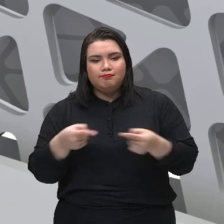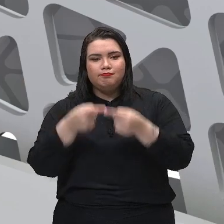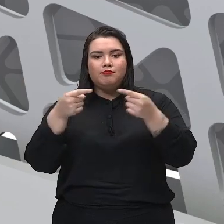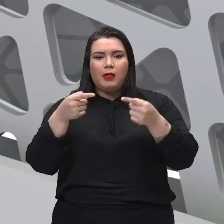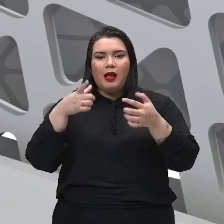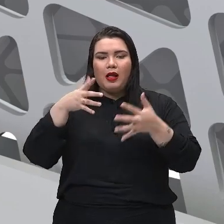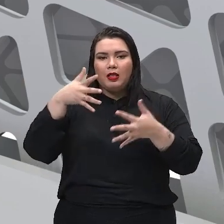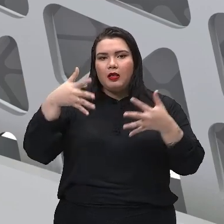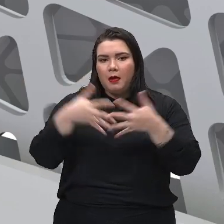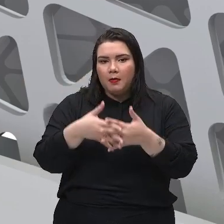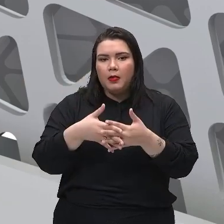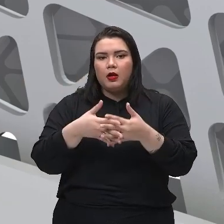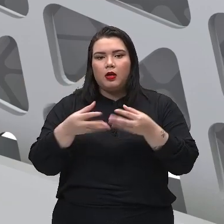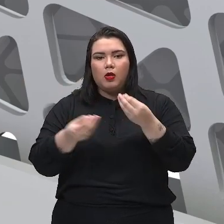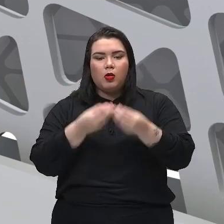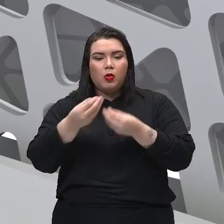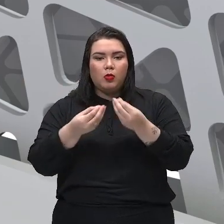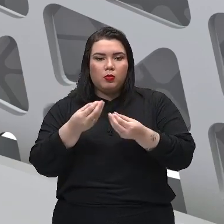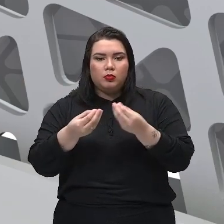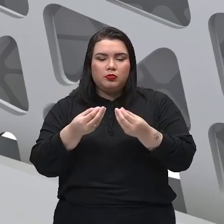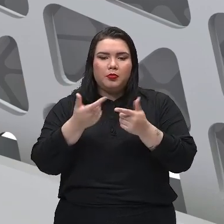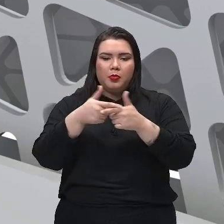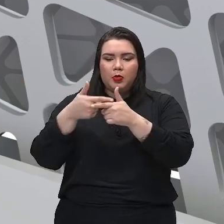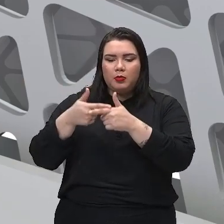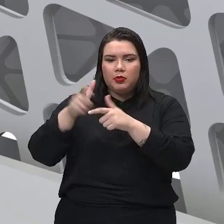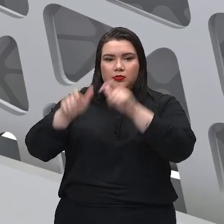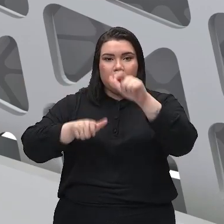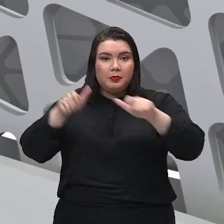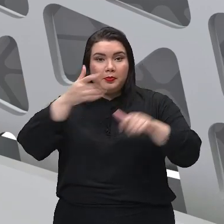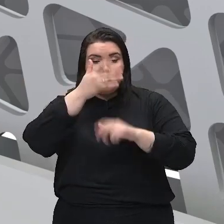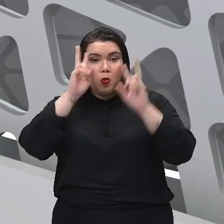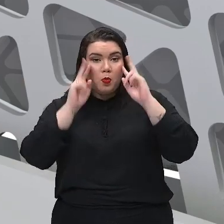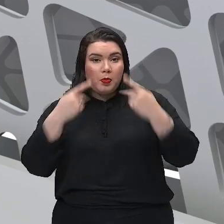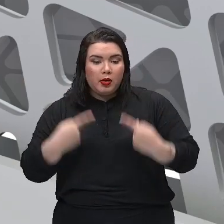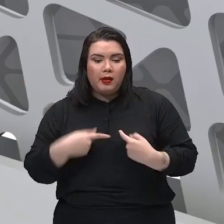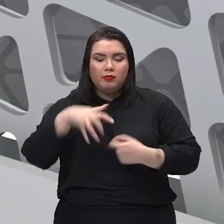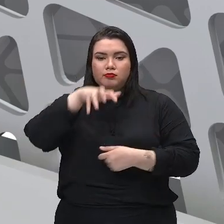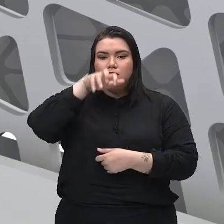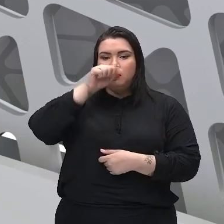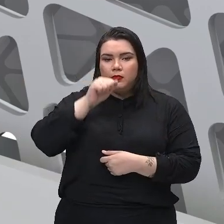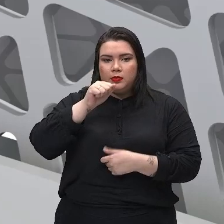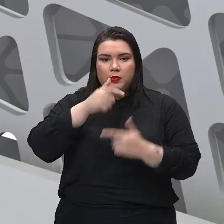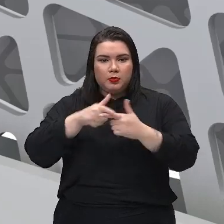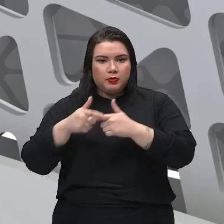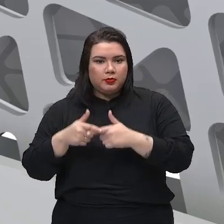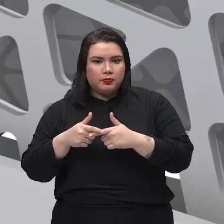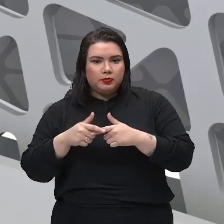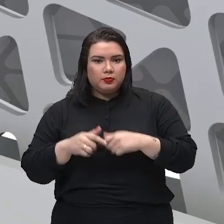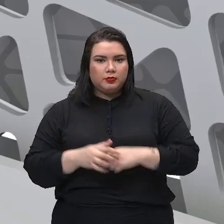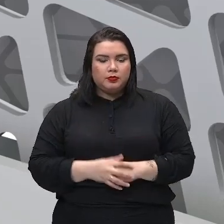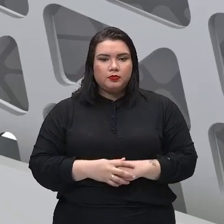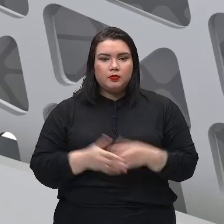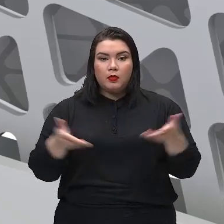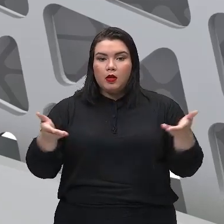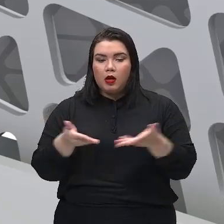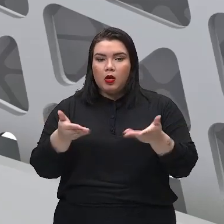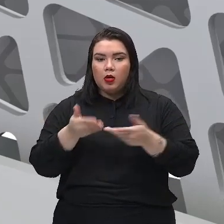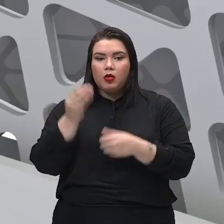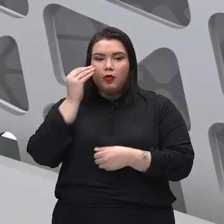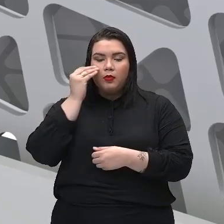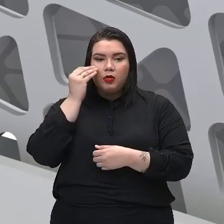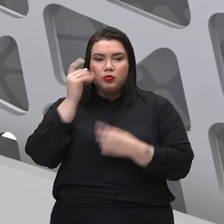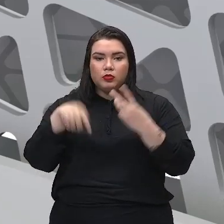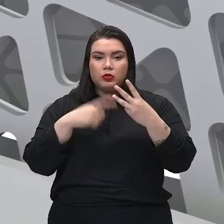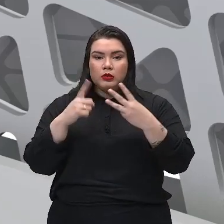problemas respiratórios que as pessoas possam ter, tá? Então, vamos ver agora o